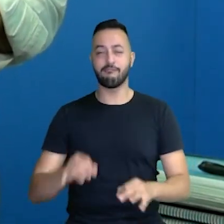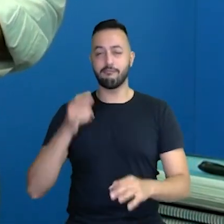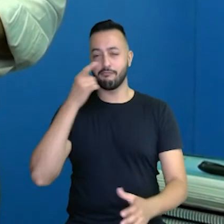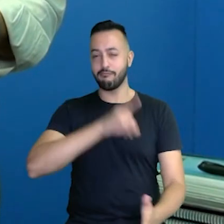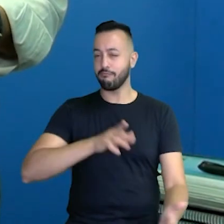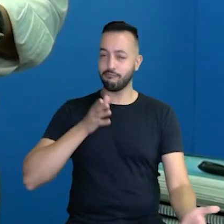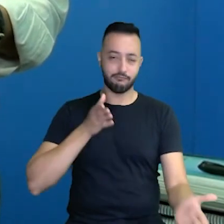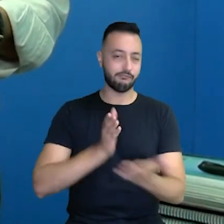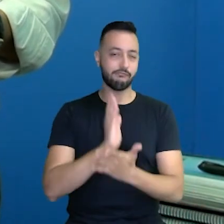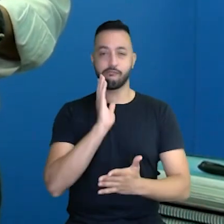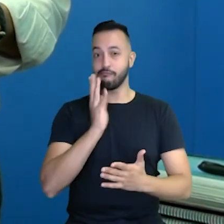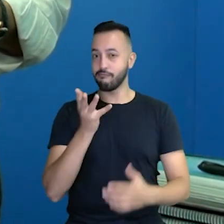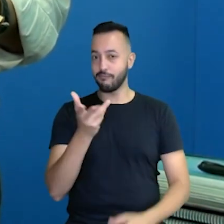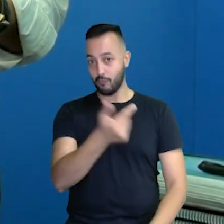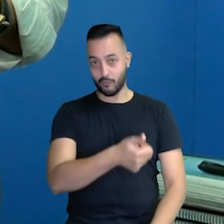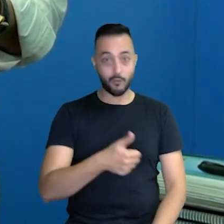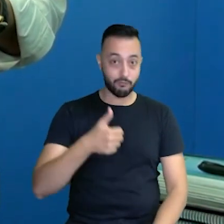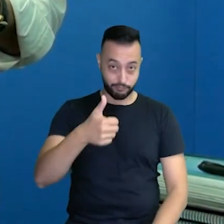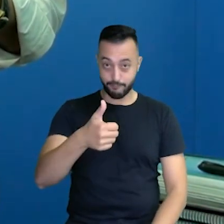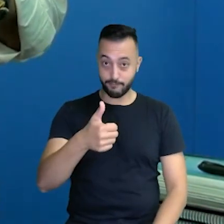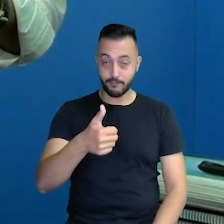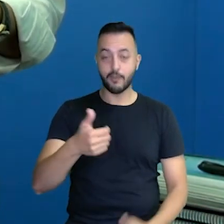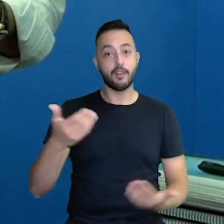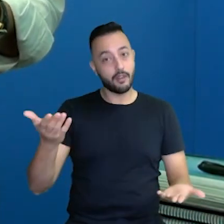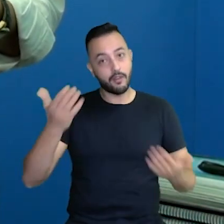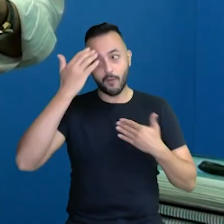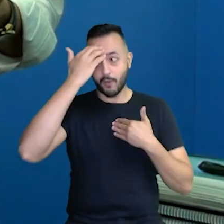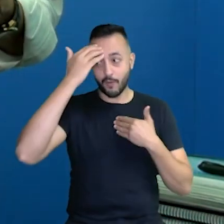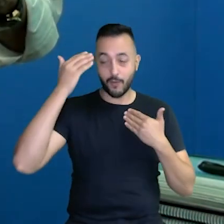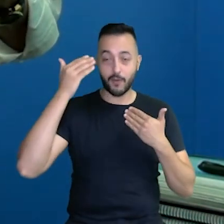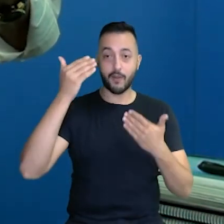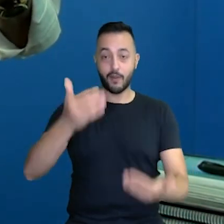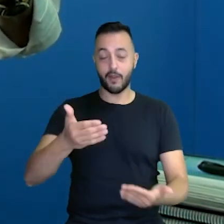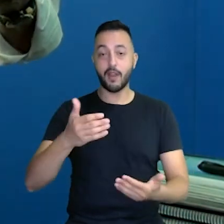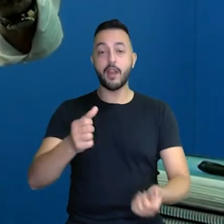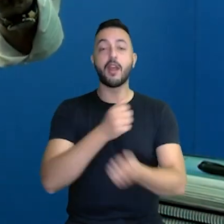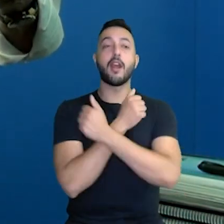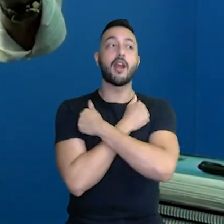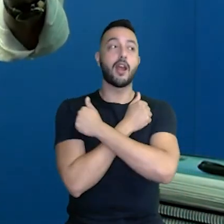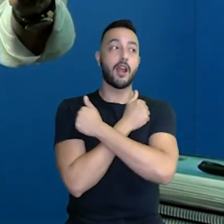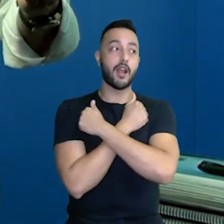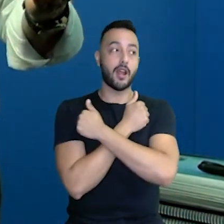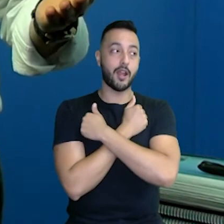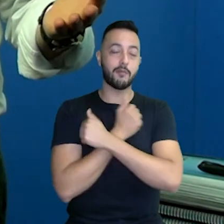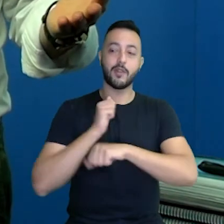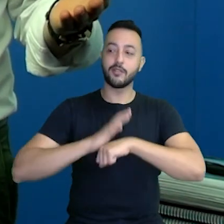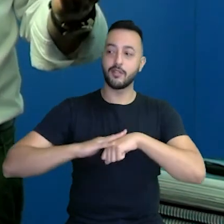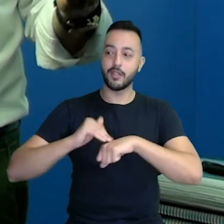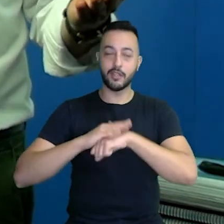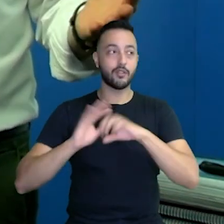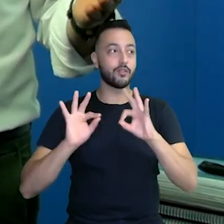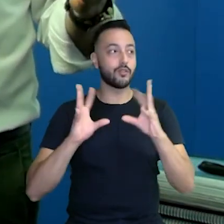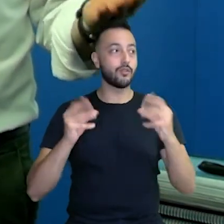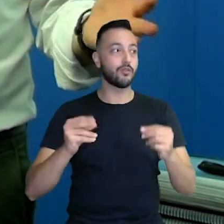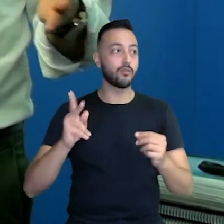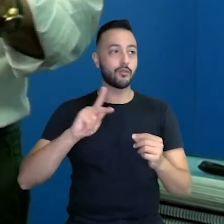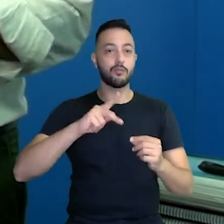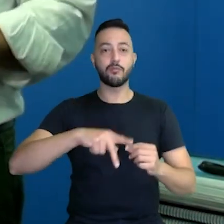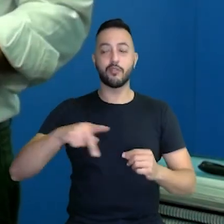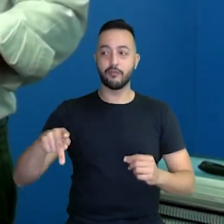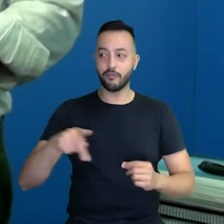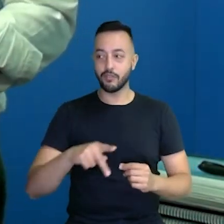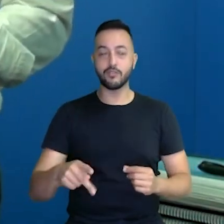certo com qualidade, tá bom? Meus agradecimentos, um abraço carinhoso a todos os professores, professores,